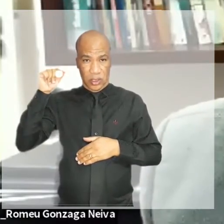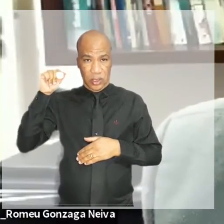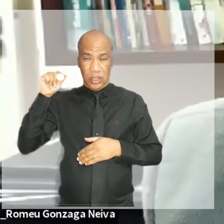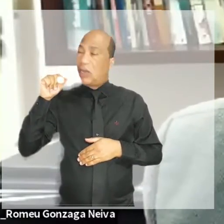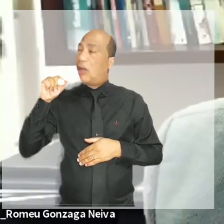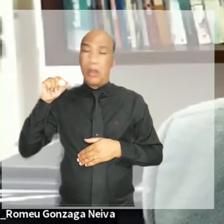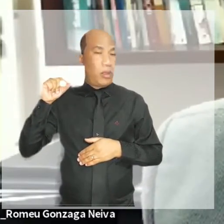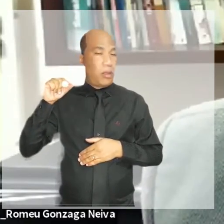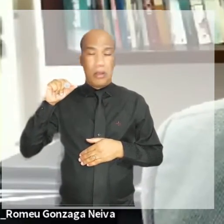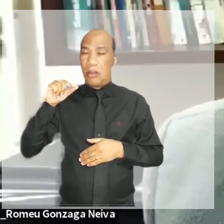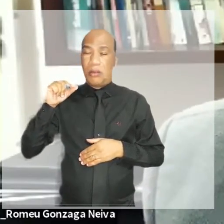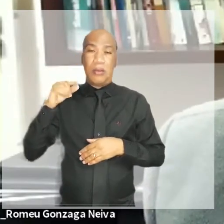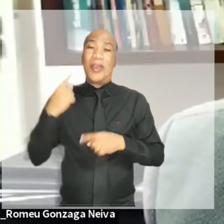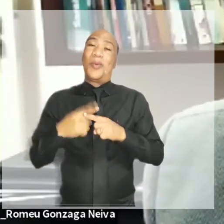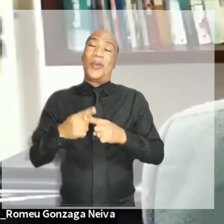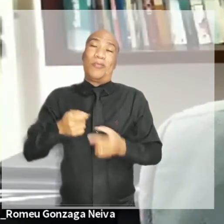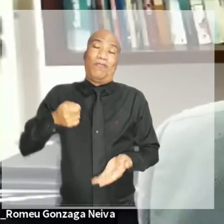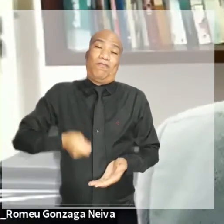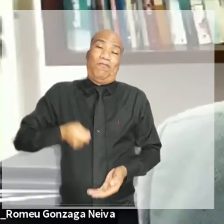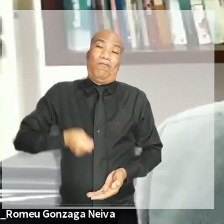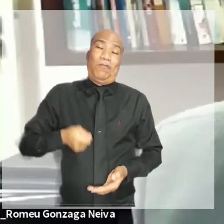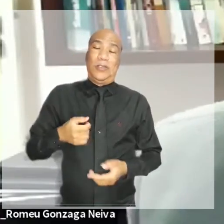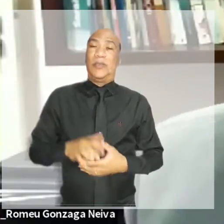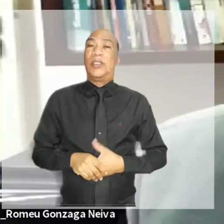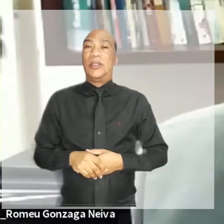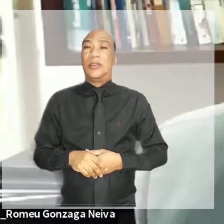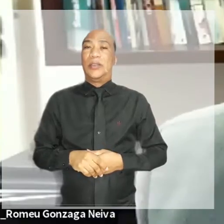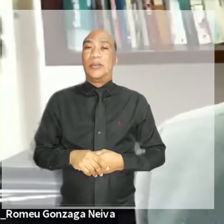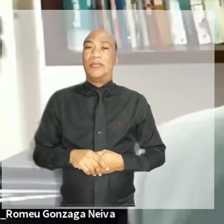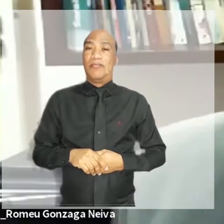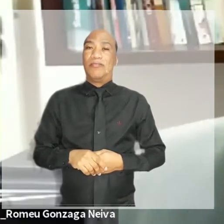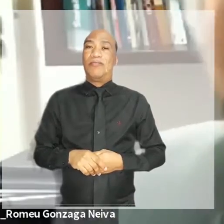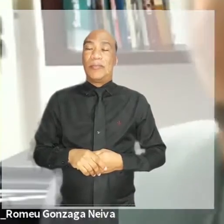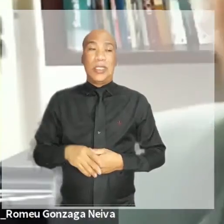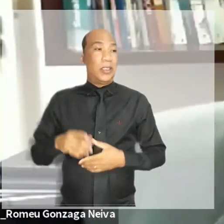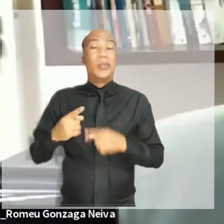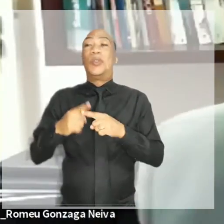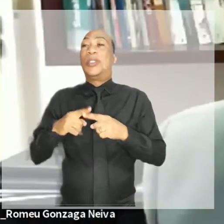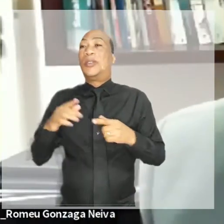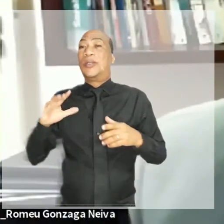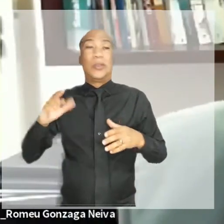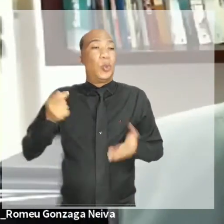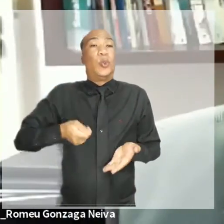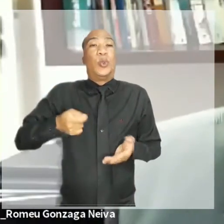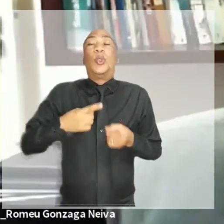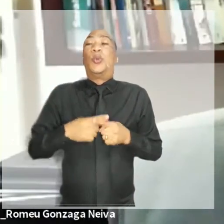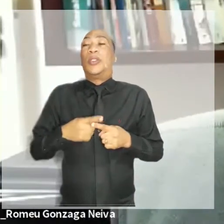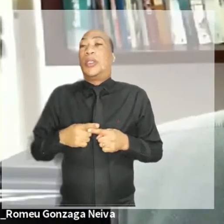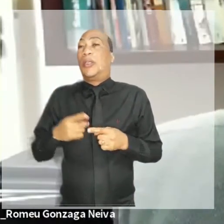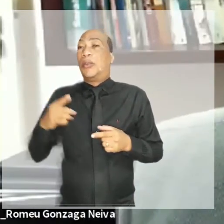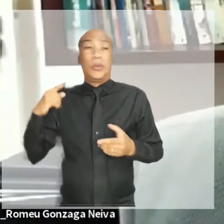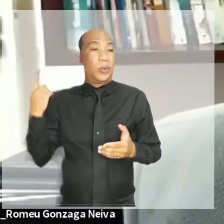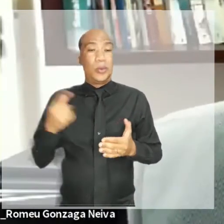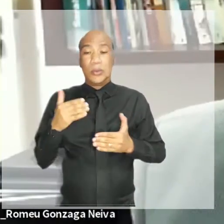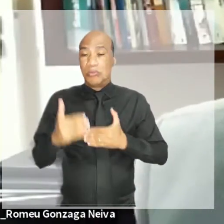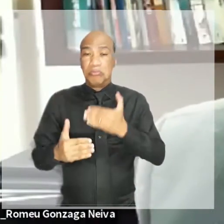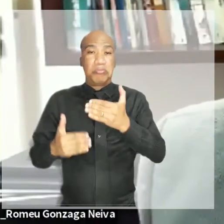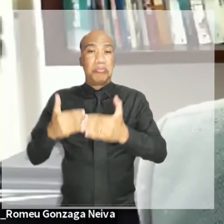dos próprios fatos e do próprio andamento das coisas.